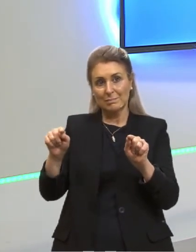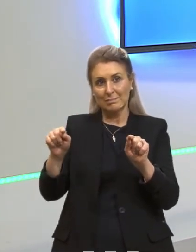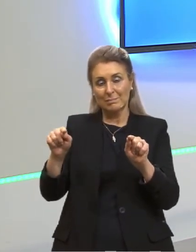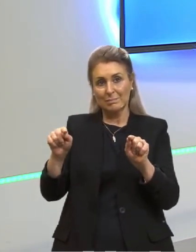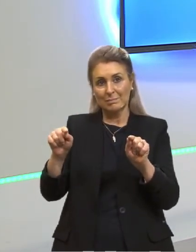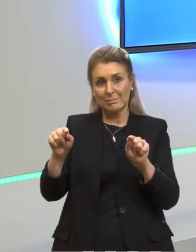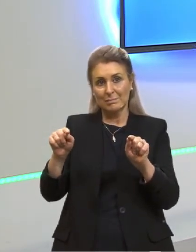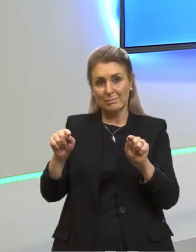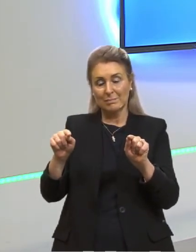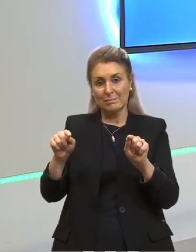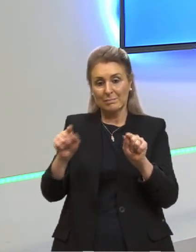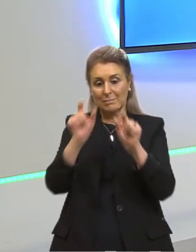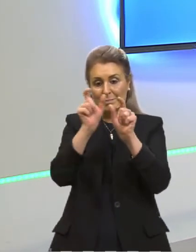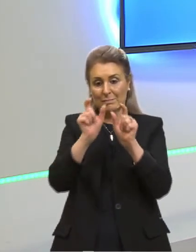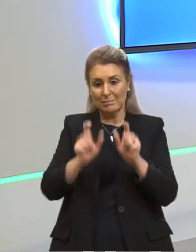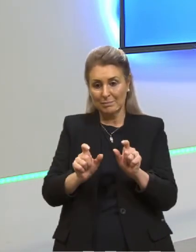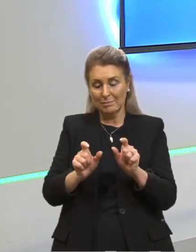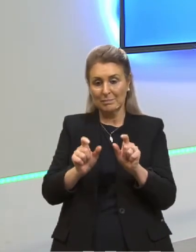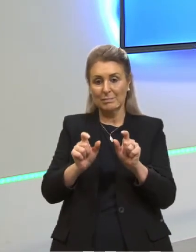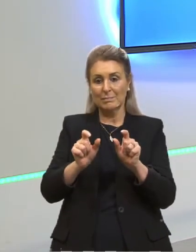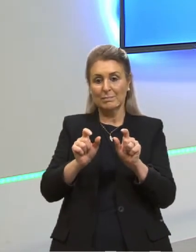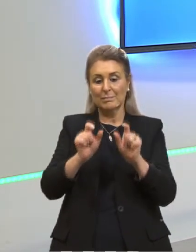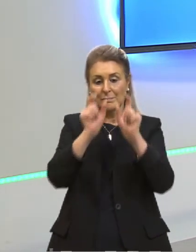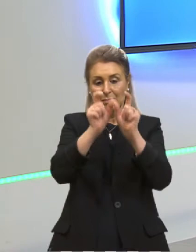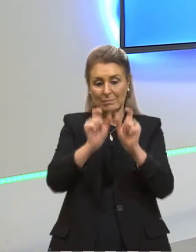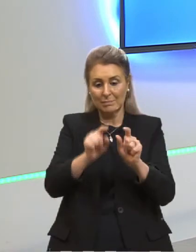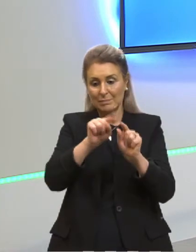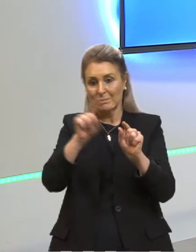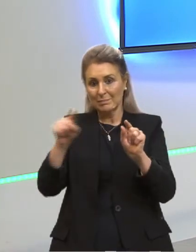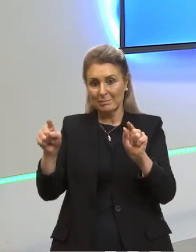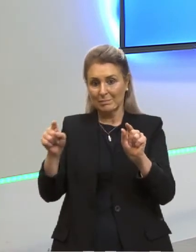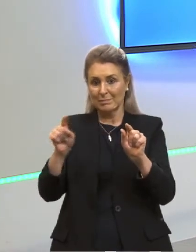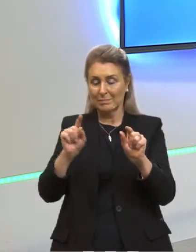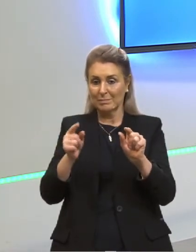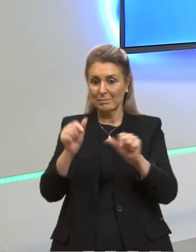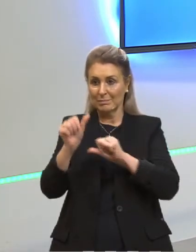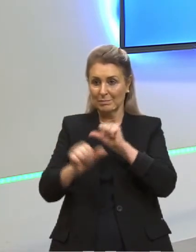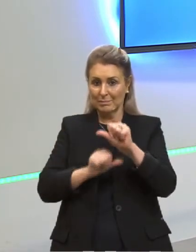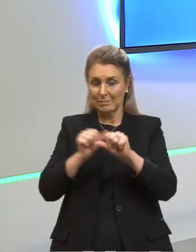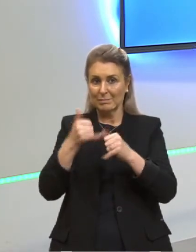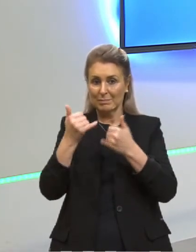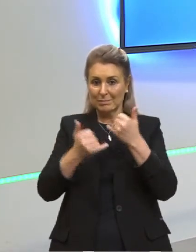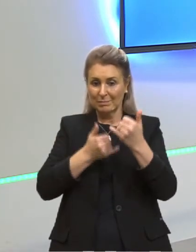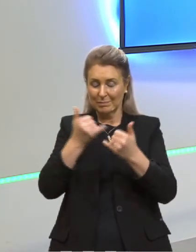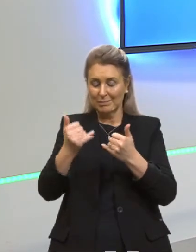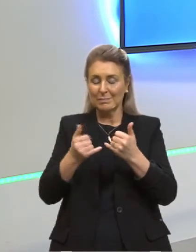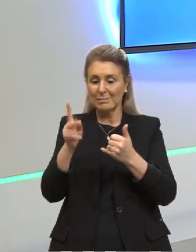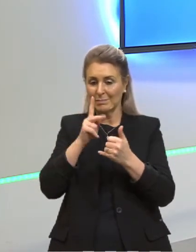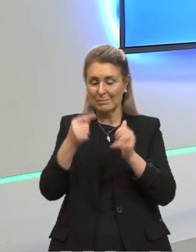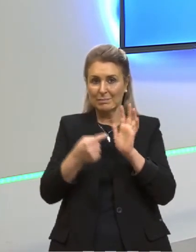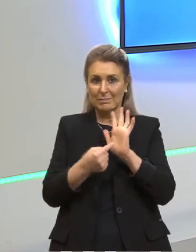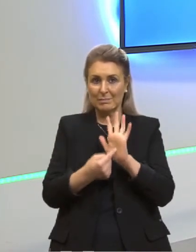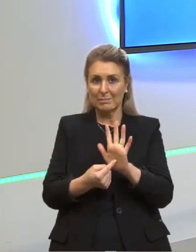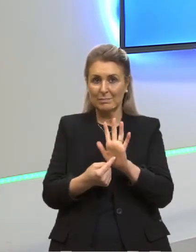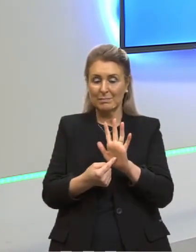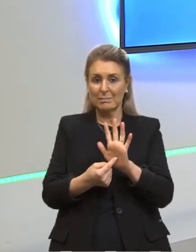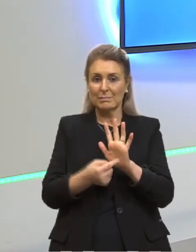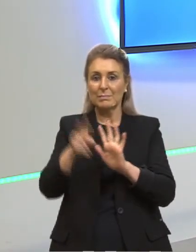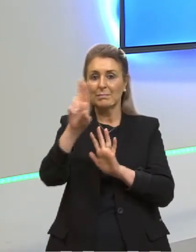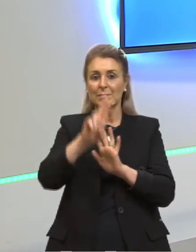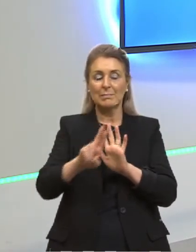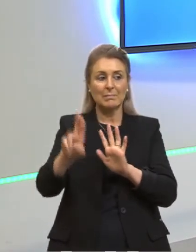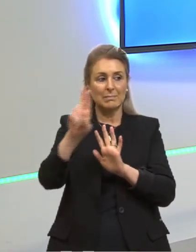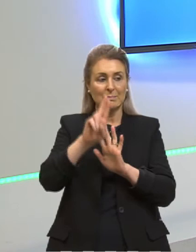a onda vai ser partícula e a partícula vai ser onda. Aqui mostra muito bem numa brincadeira aqui, certo? As aplicações,